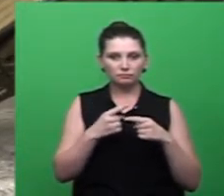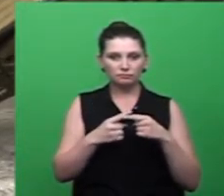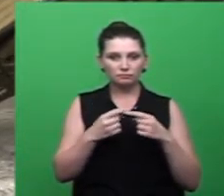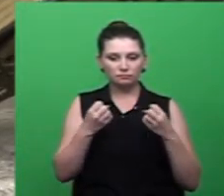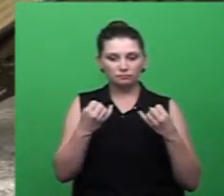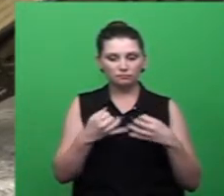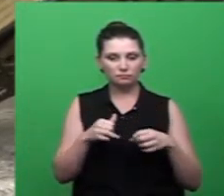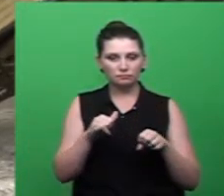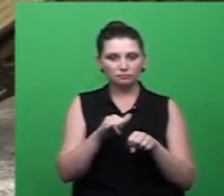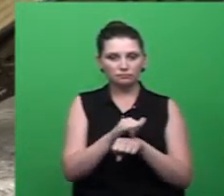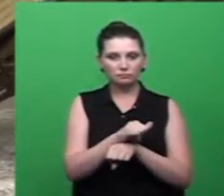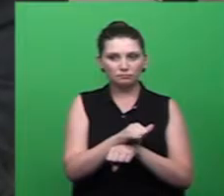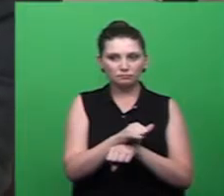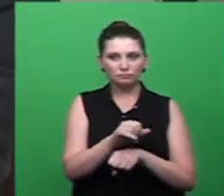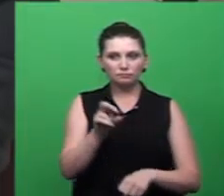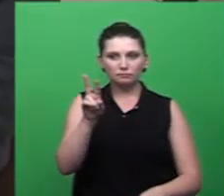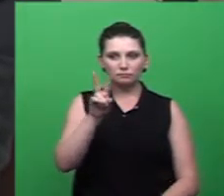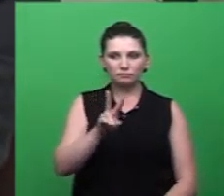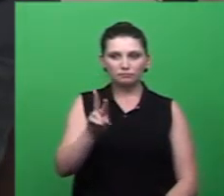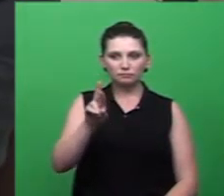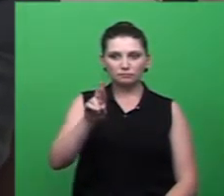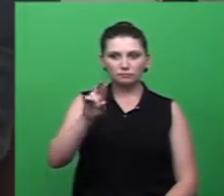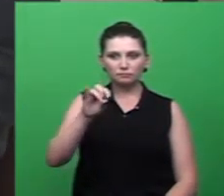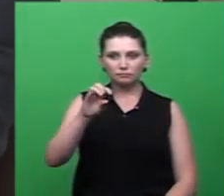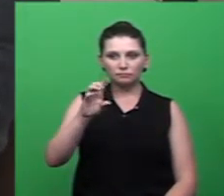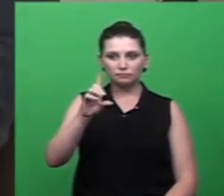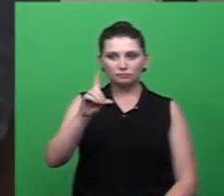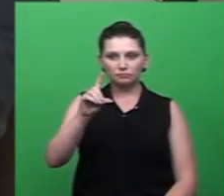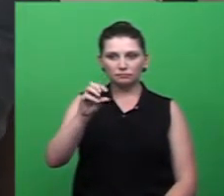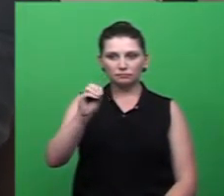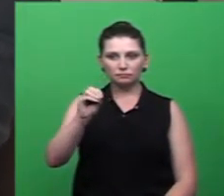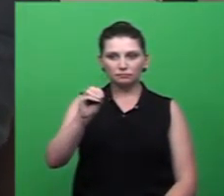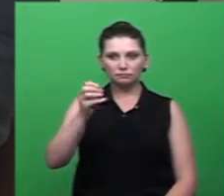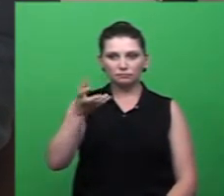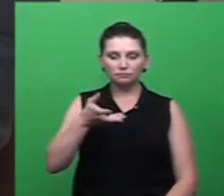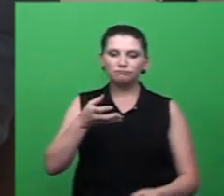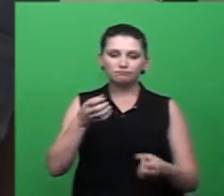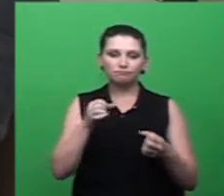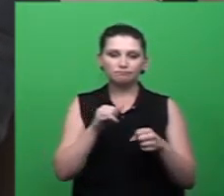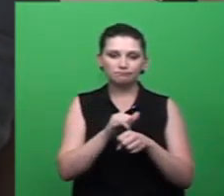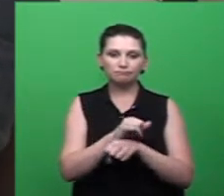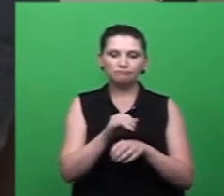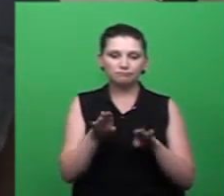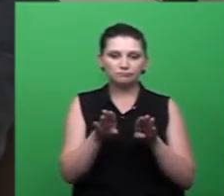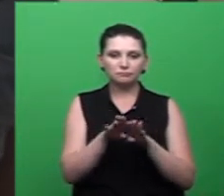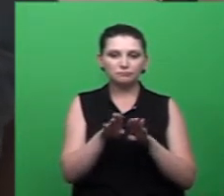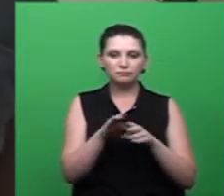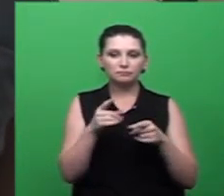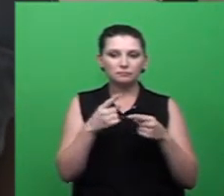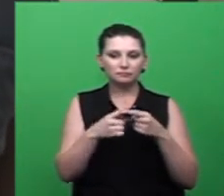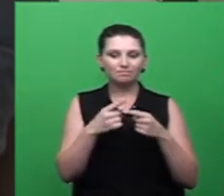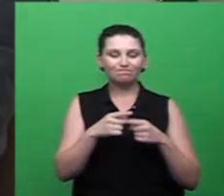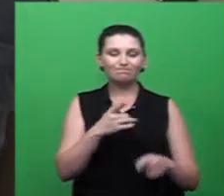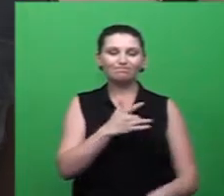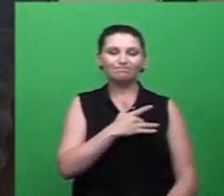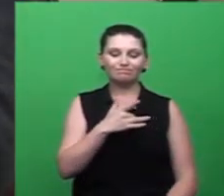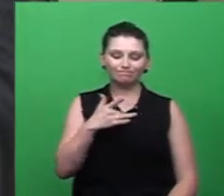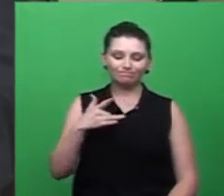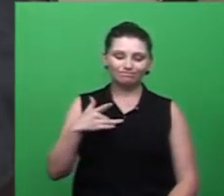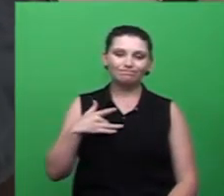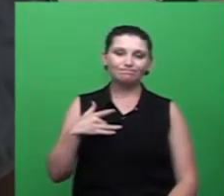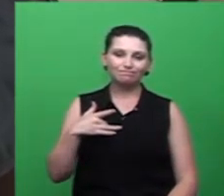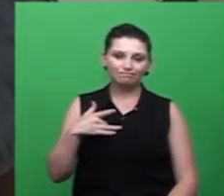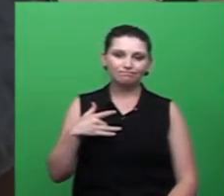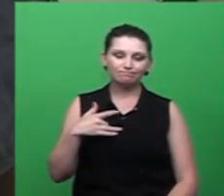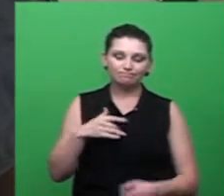a ausência do vereador Ricardo Fabris na sessão ordinária desta data por motivo de saúde. Atenciosamente,